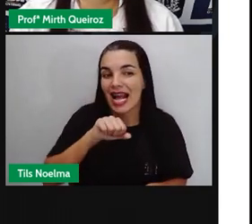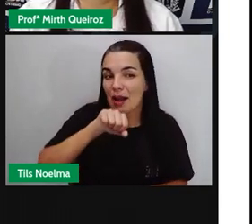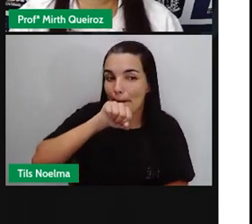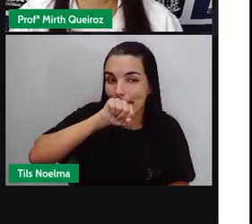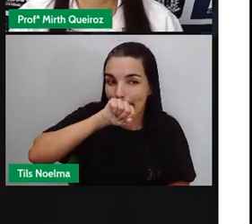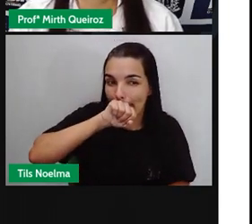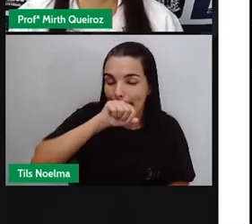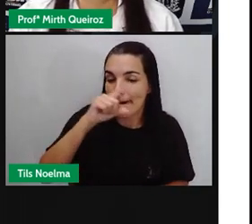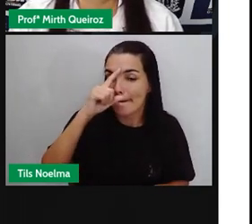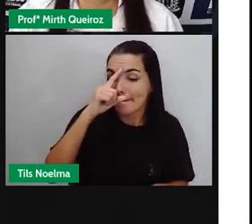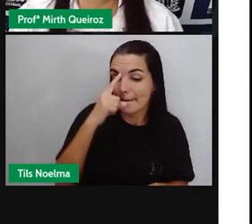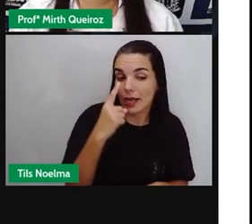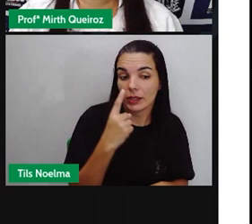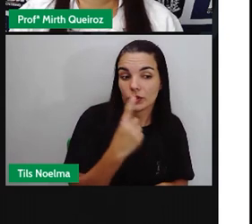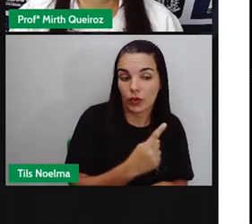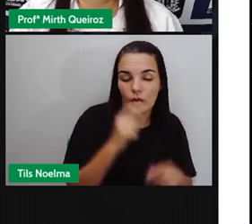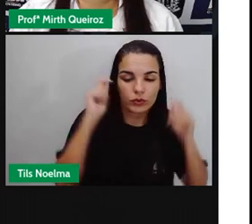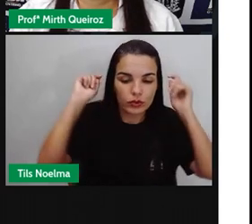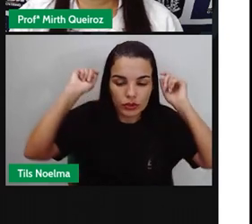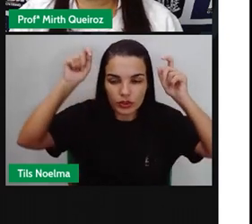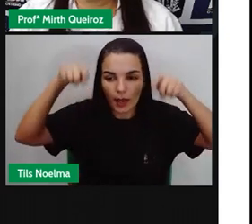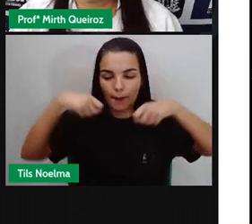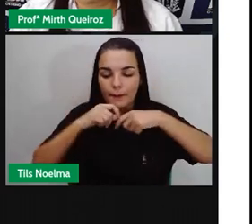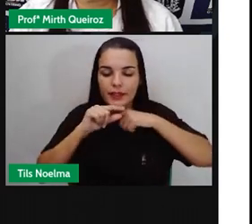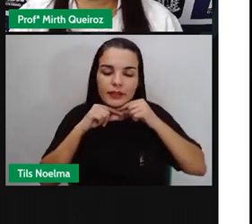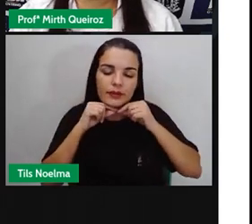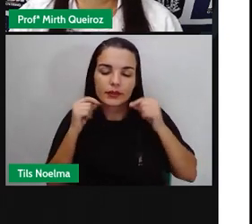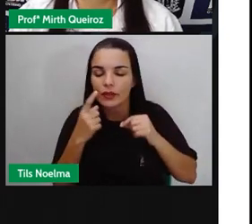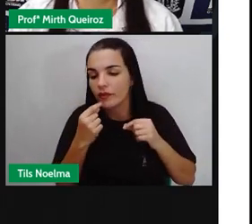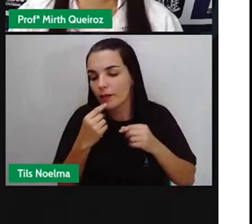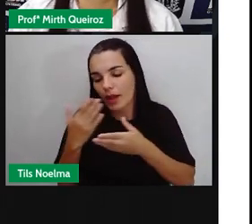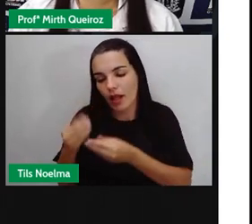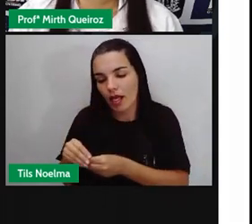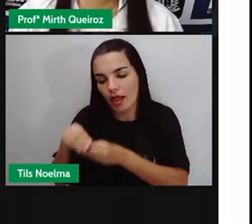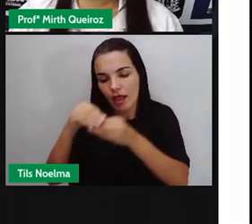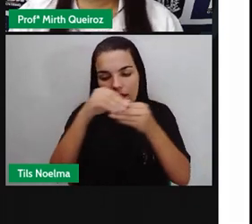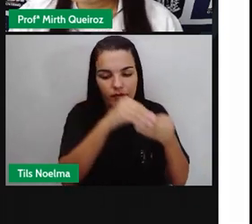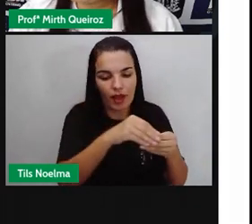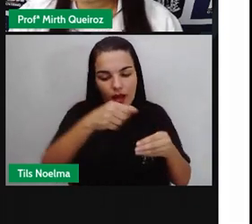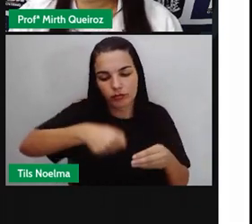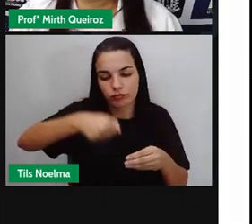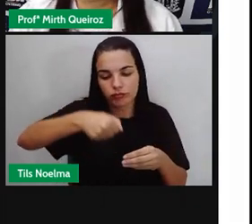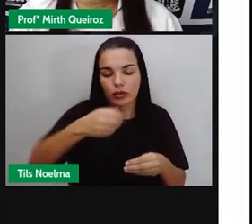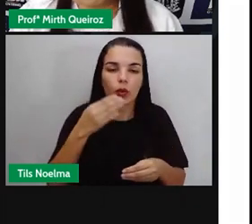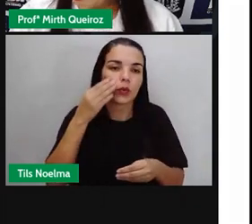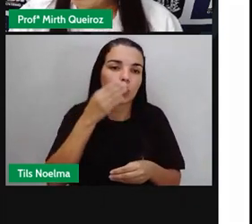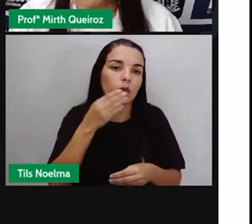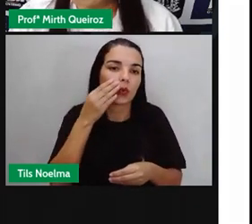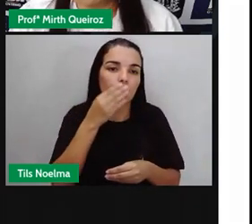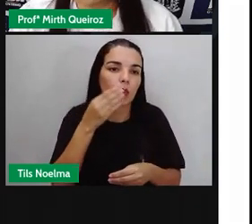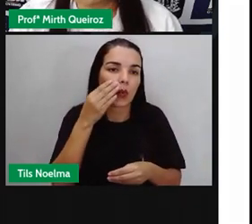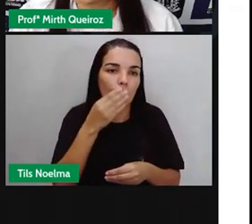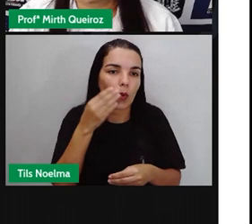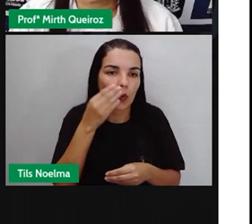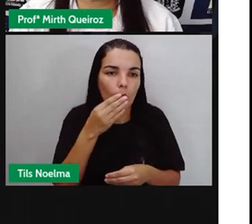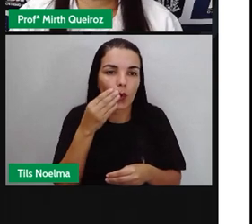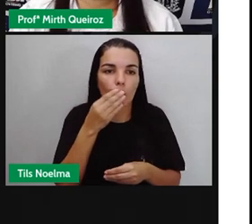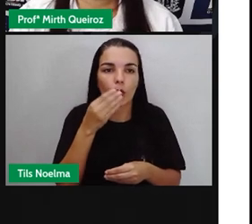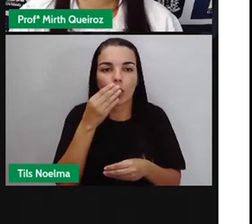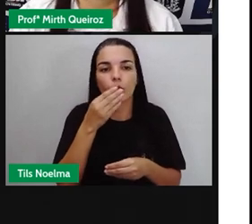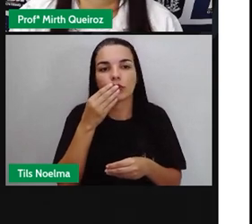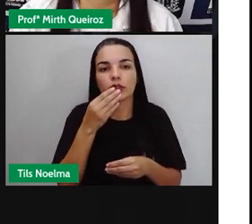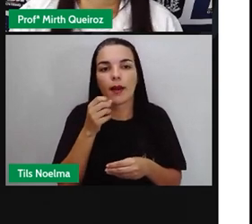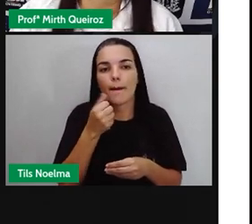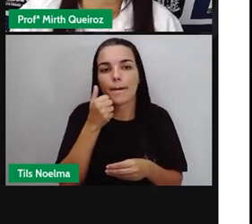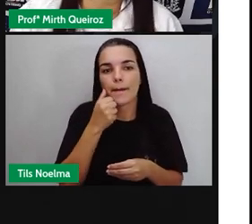quem deu a missão Chapeuzinho vermelho de levar os doces para a vovó Chapeuzinho vermelho recebeu É o personagem,